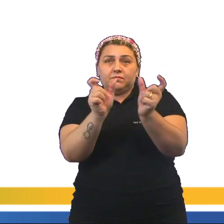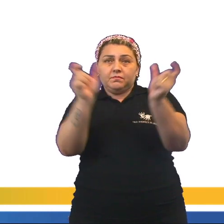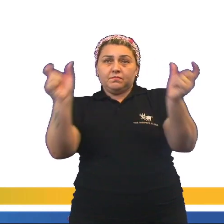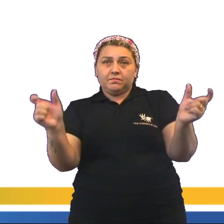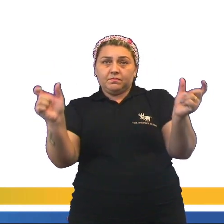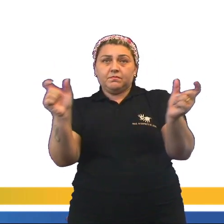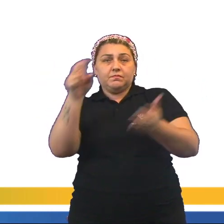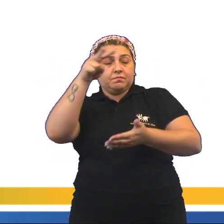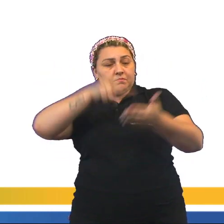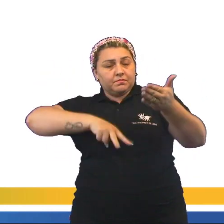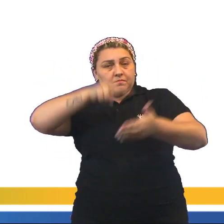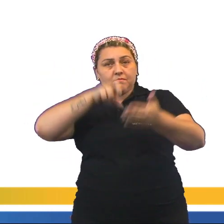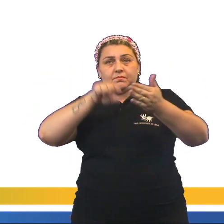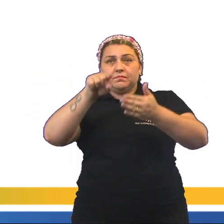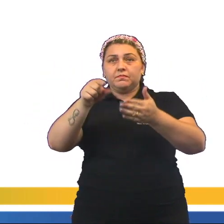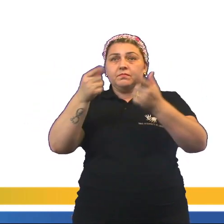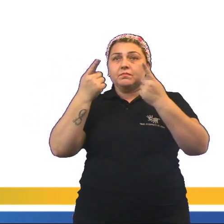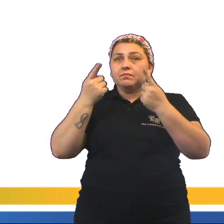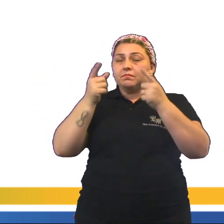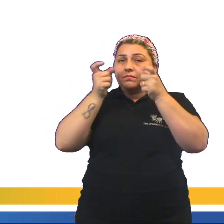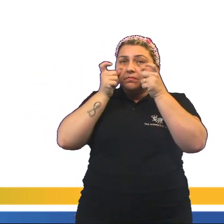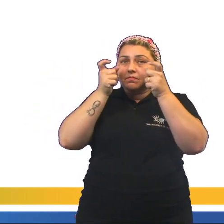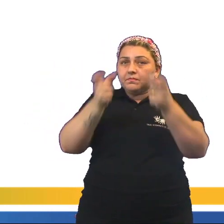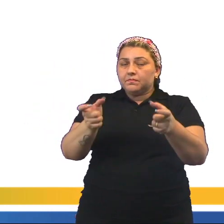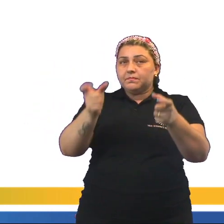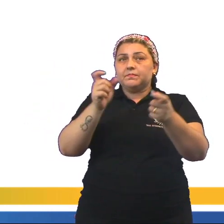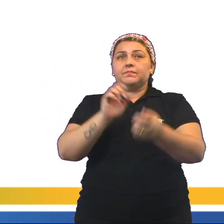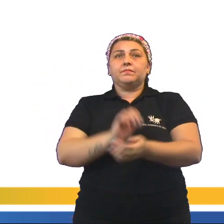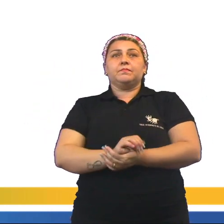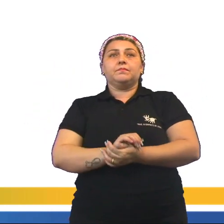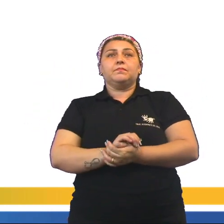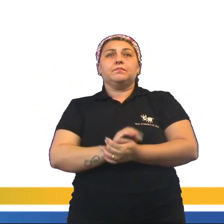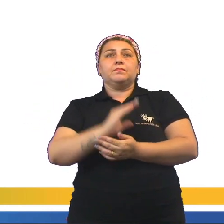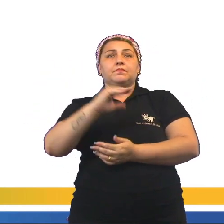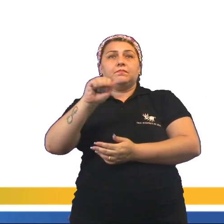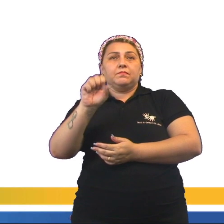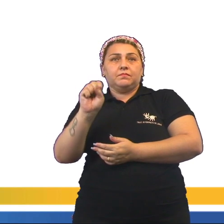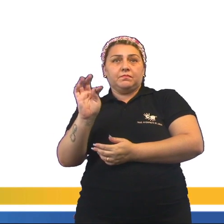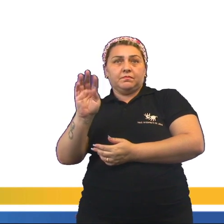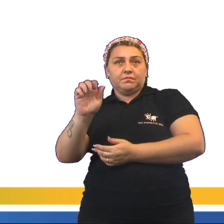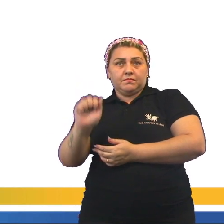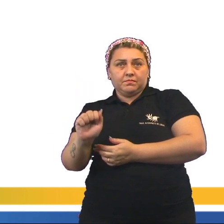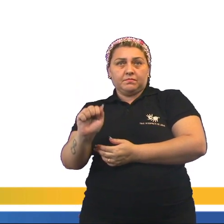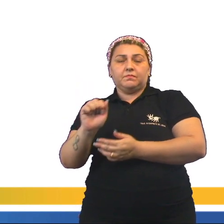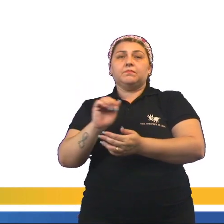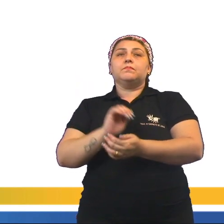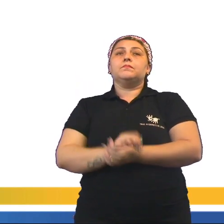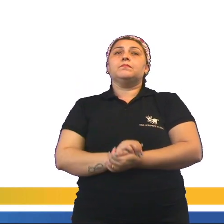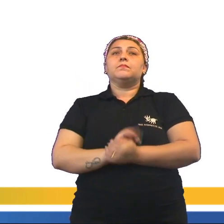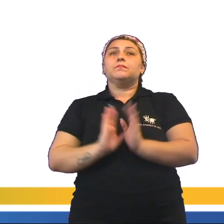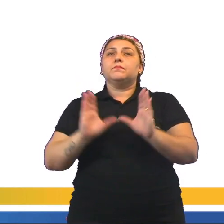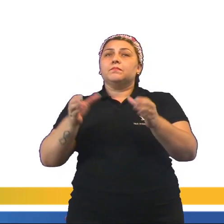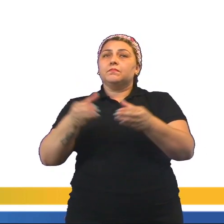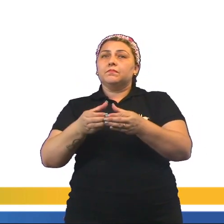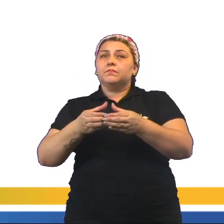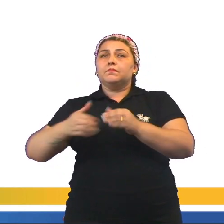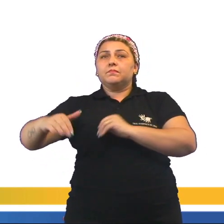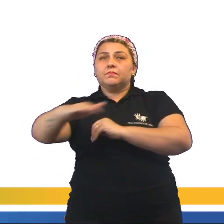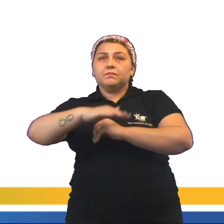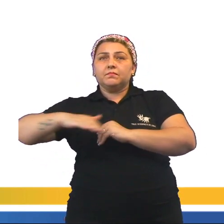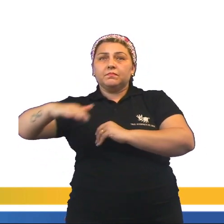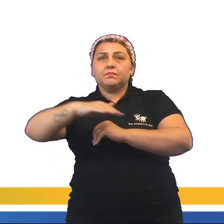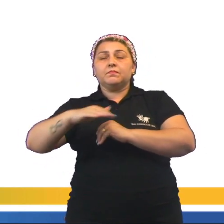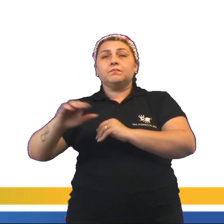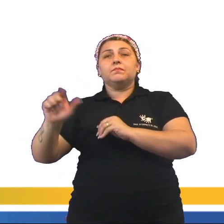Farei a leitura e vocês observem atentamente. Nós temos castas, nós temos classes sociais